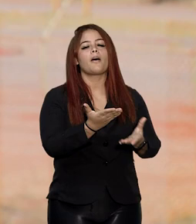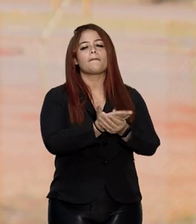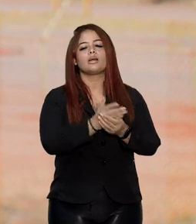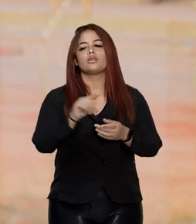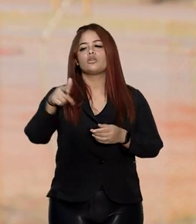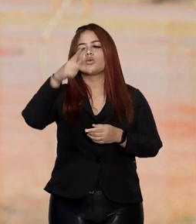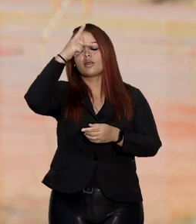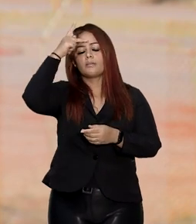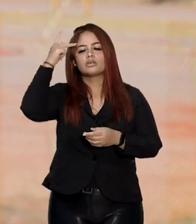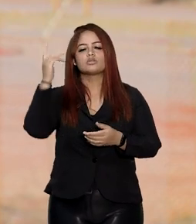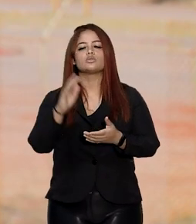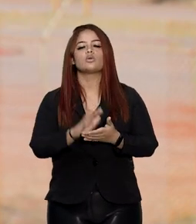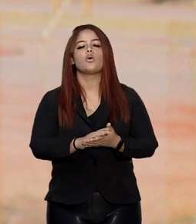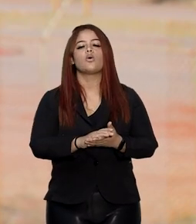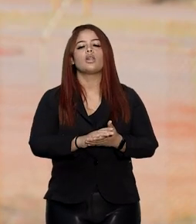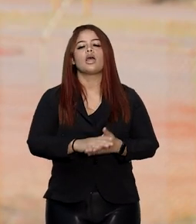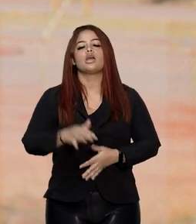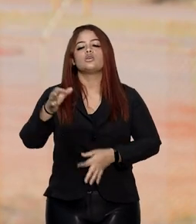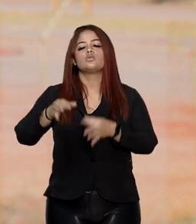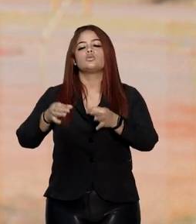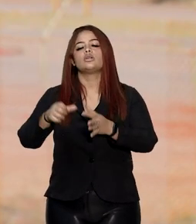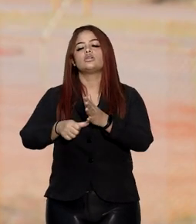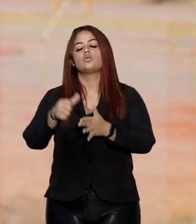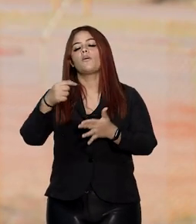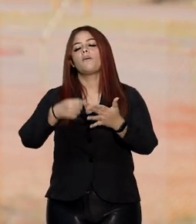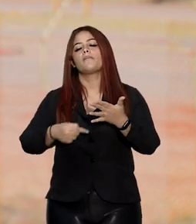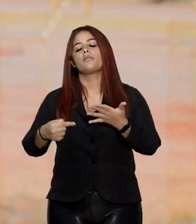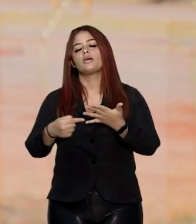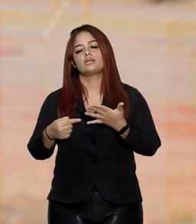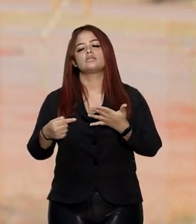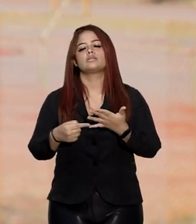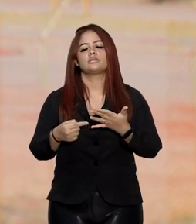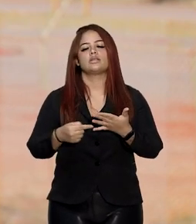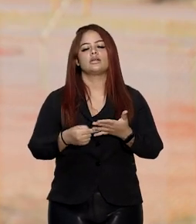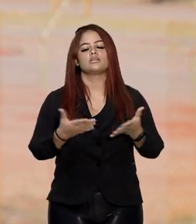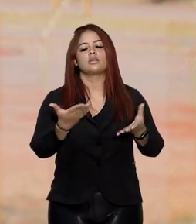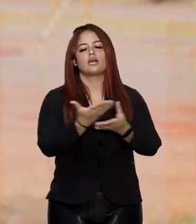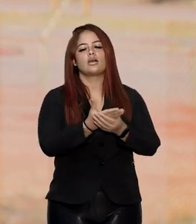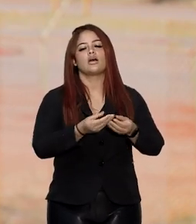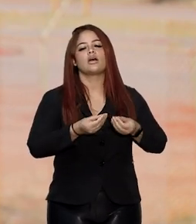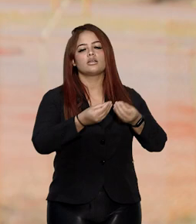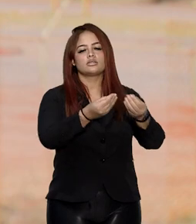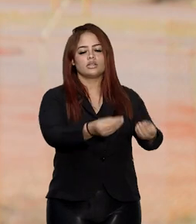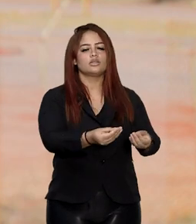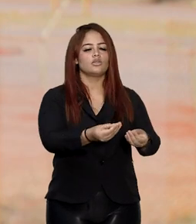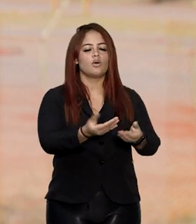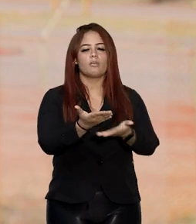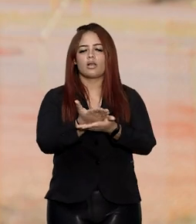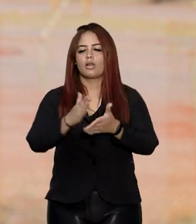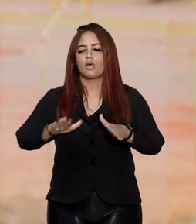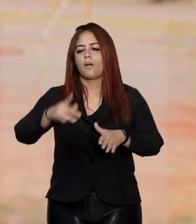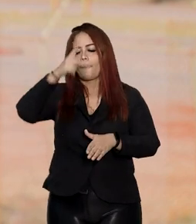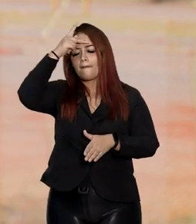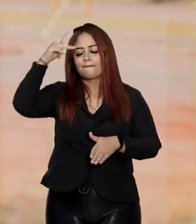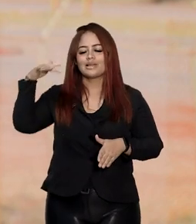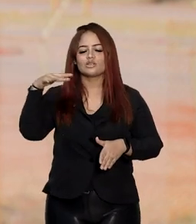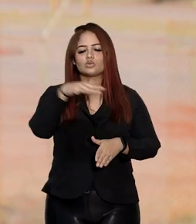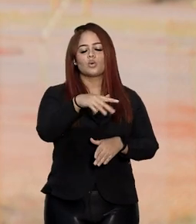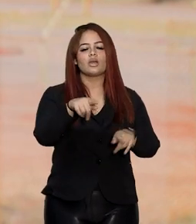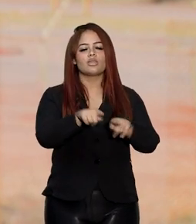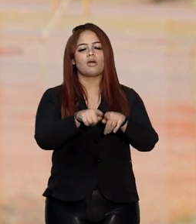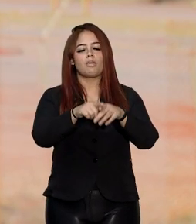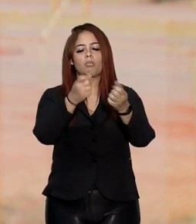nos quais o juízo de primeira instância concedeu liminar para suspender a ordem de remoção de pessoas e demolição de edificações